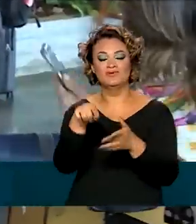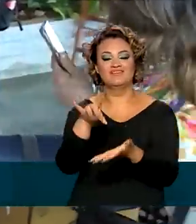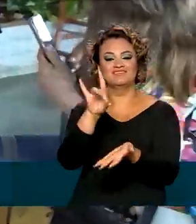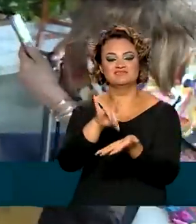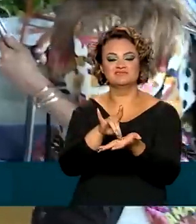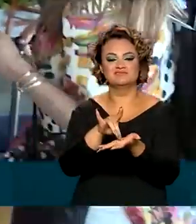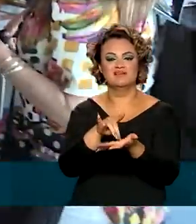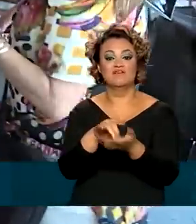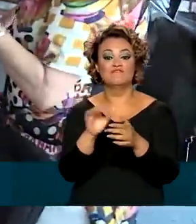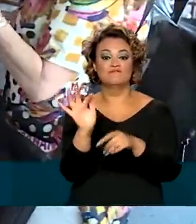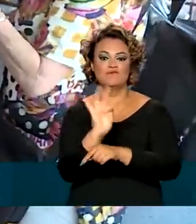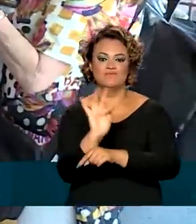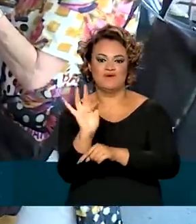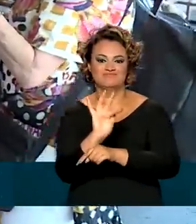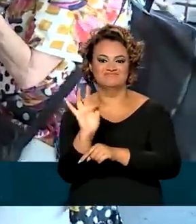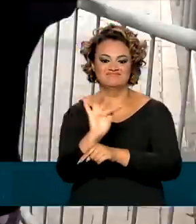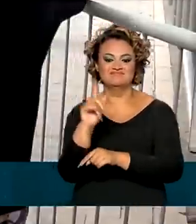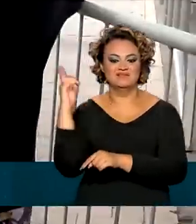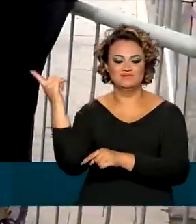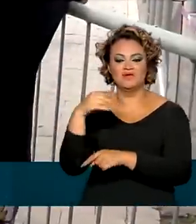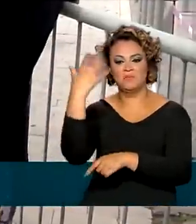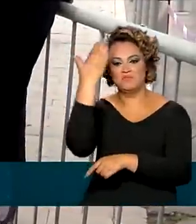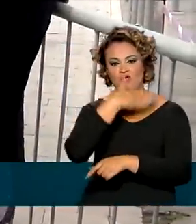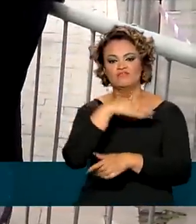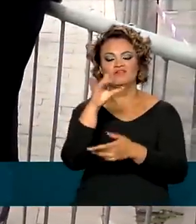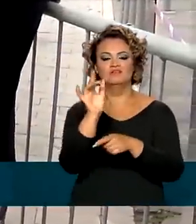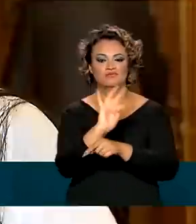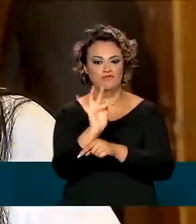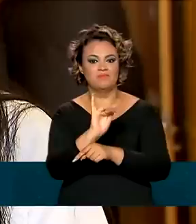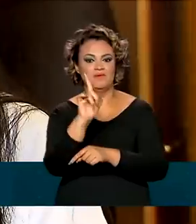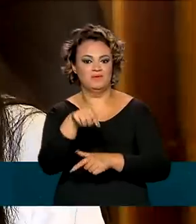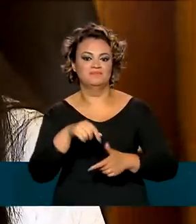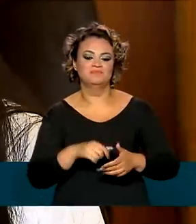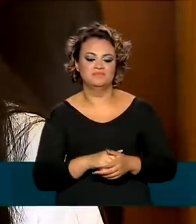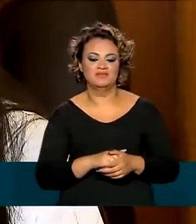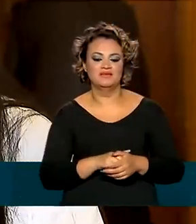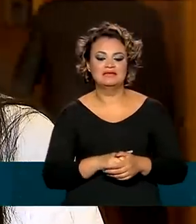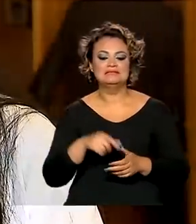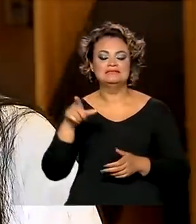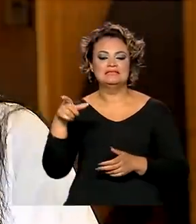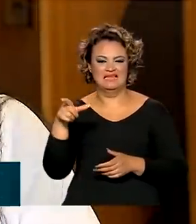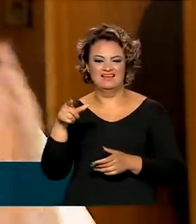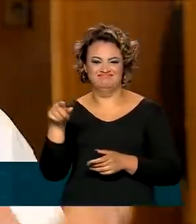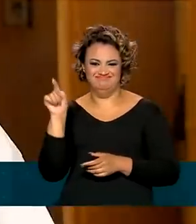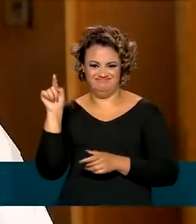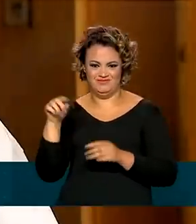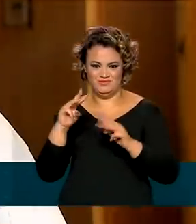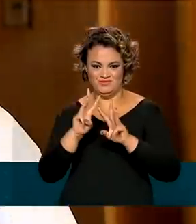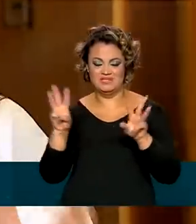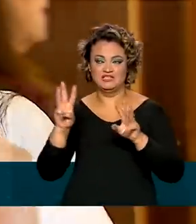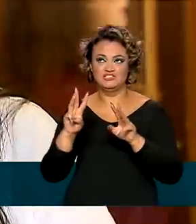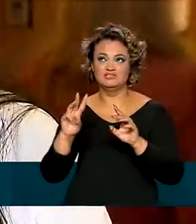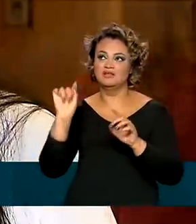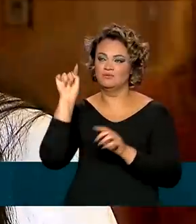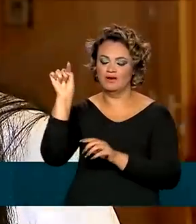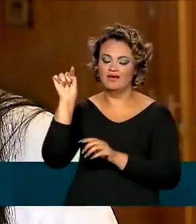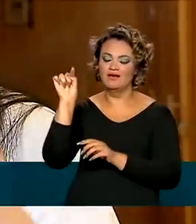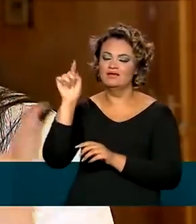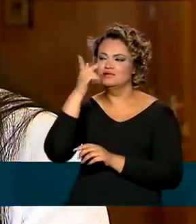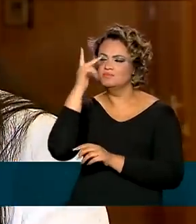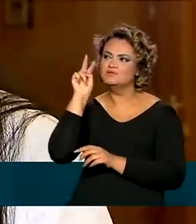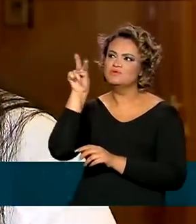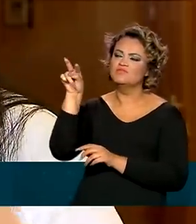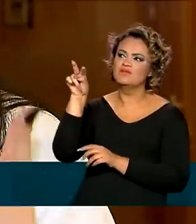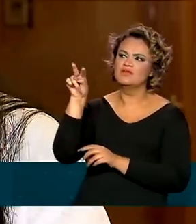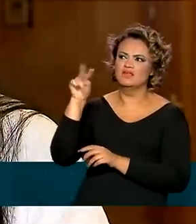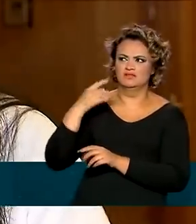e a legalização desses empreendimentos no Brasil. Tem uma aba no Cadastro que é para o prestador, que o prestador consulta